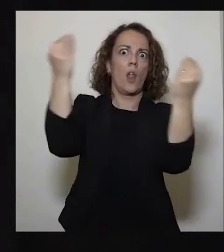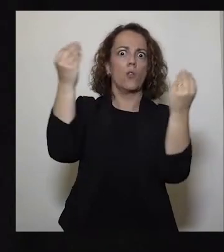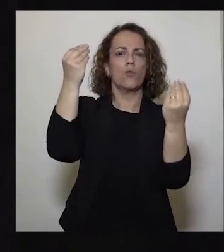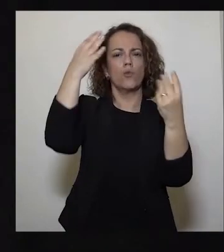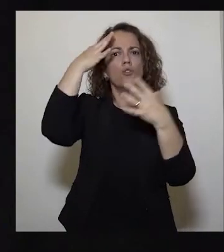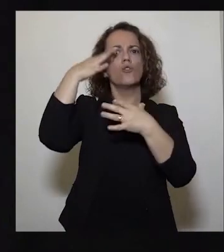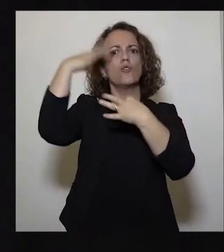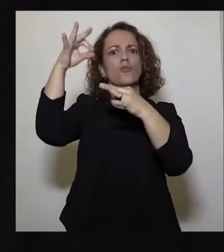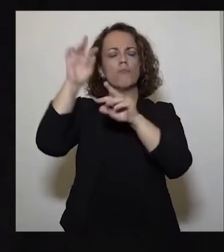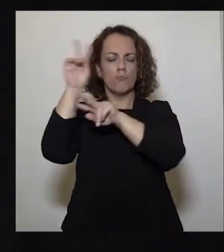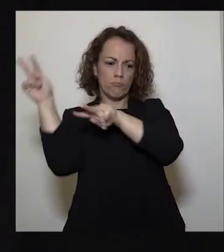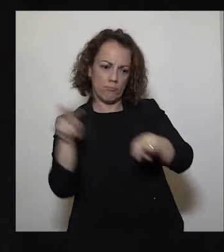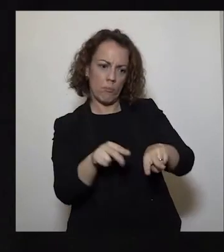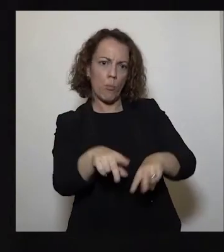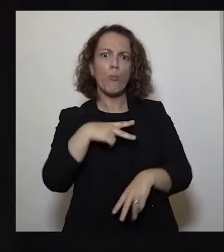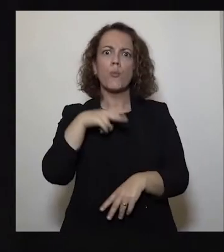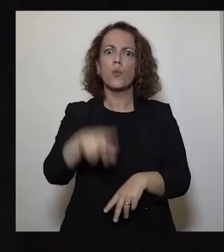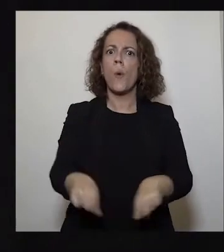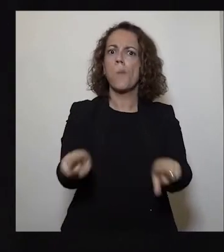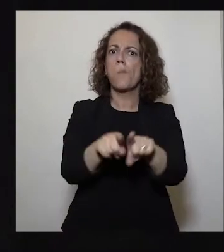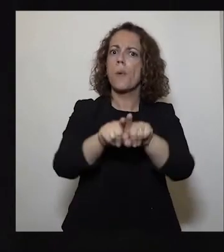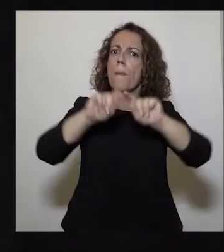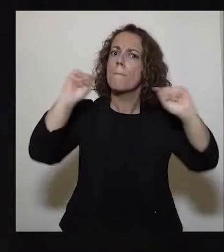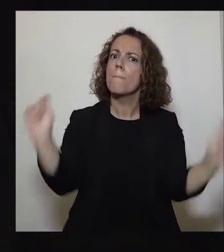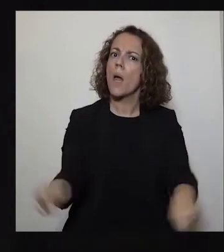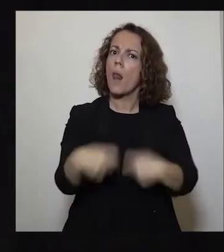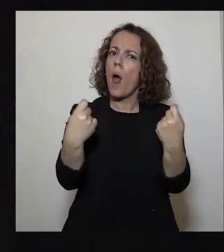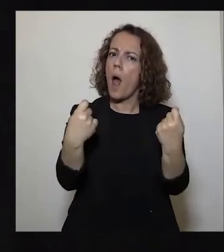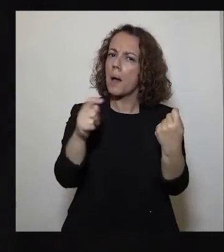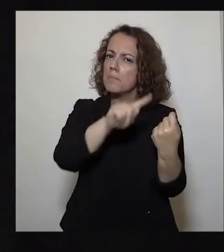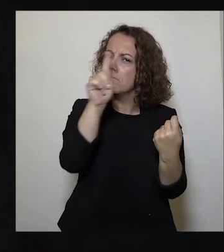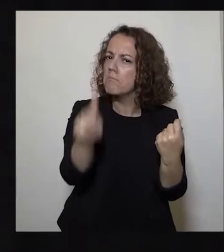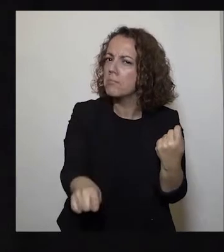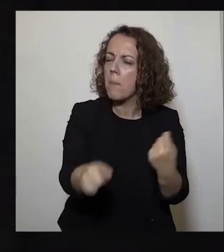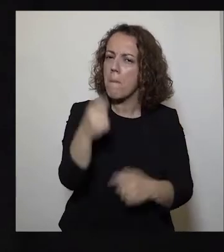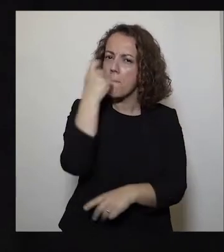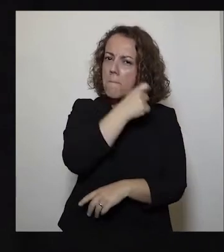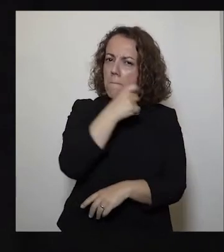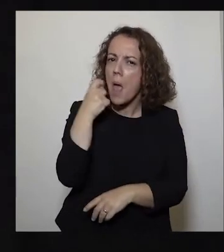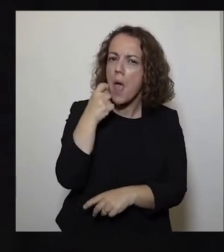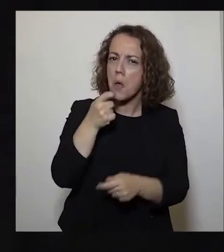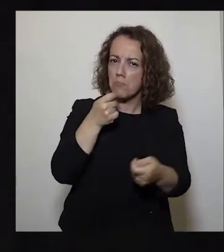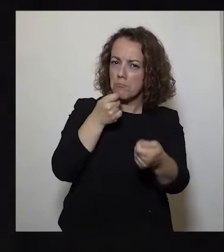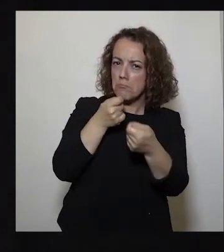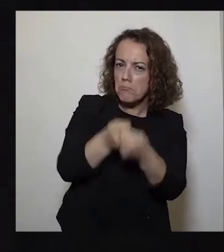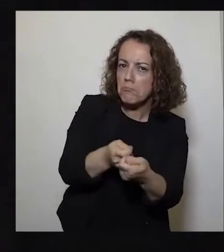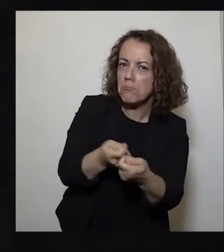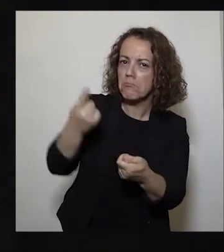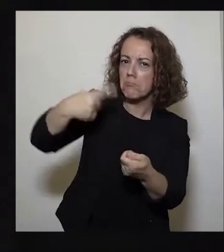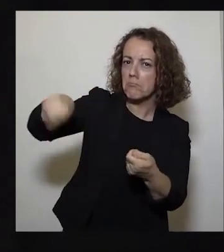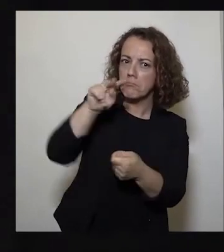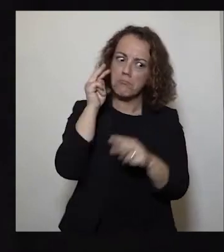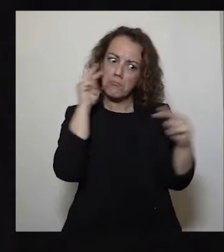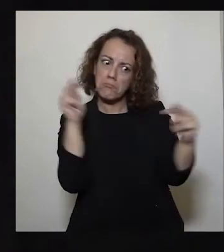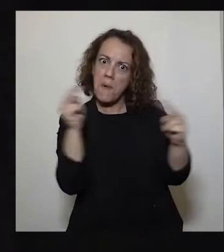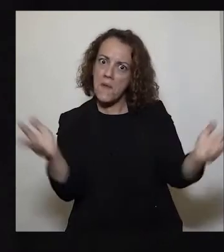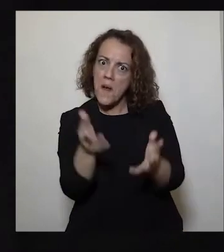chamam o milagre português? Será que maio poderá corresponder às expectativas suscitadas?